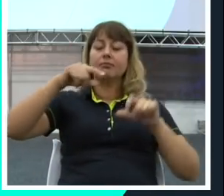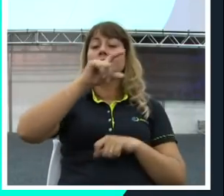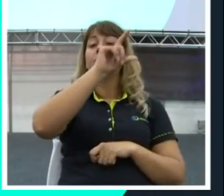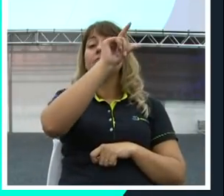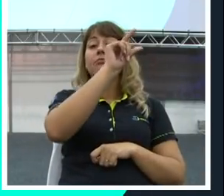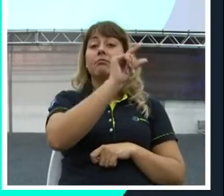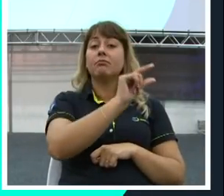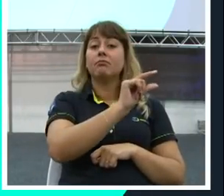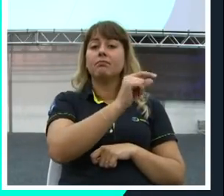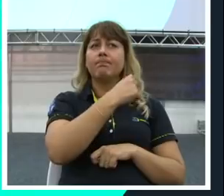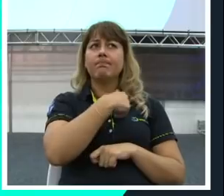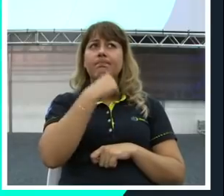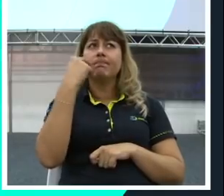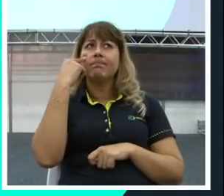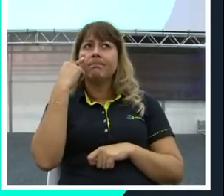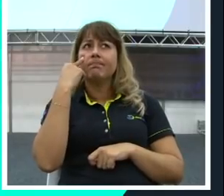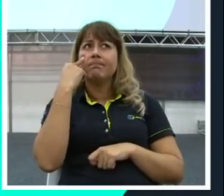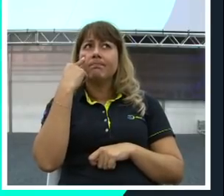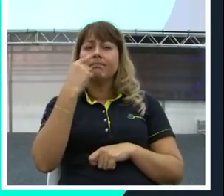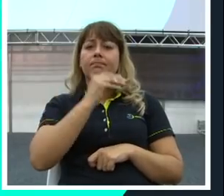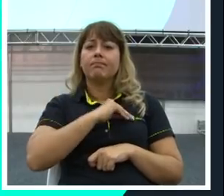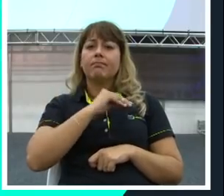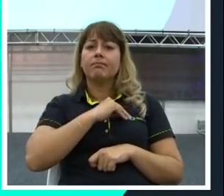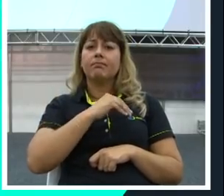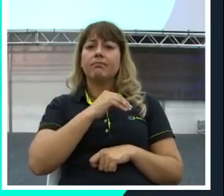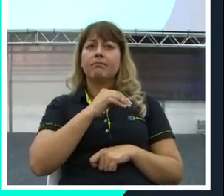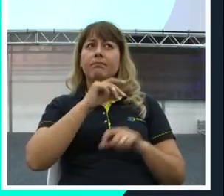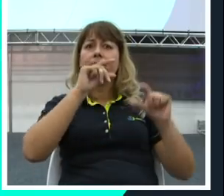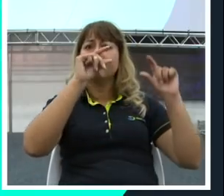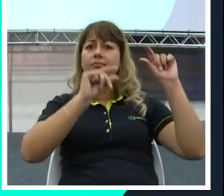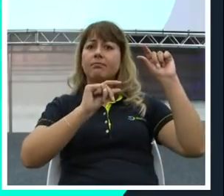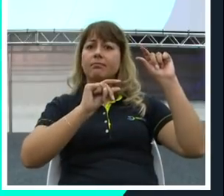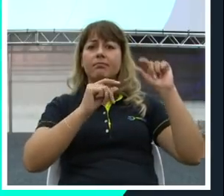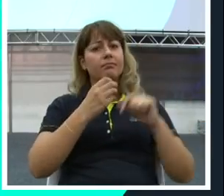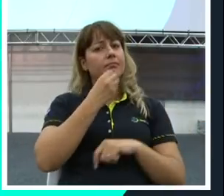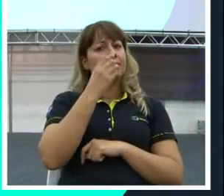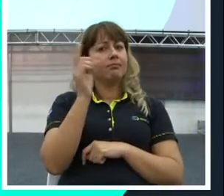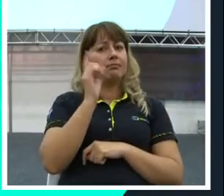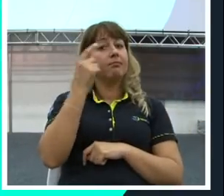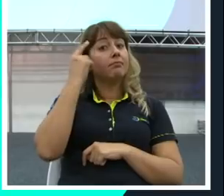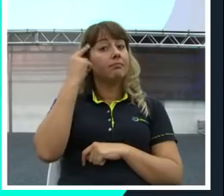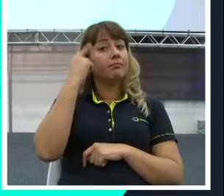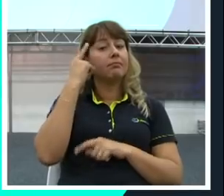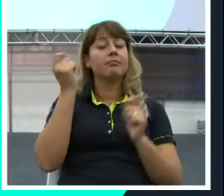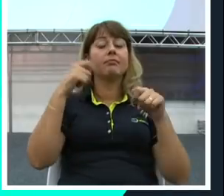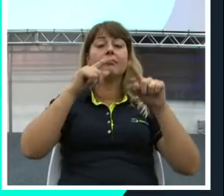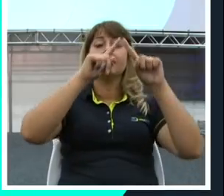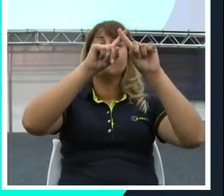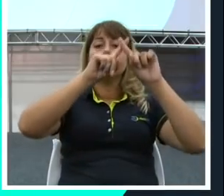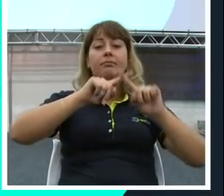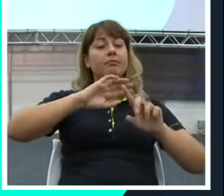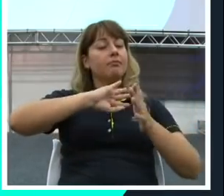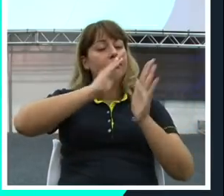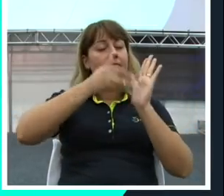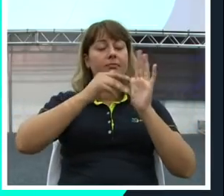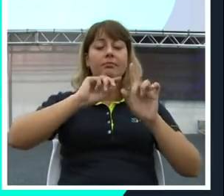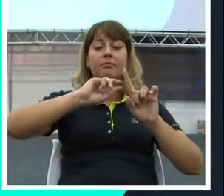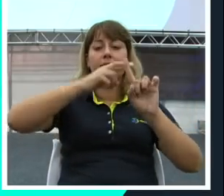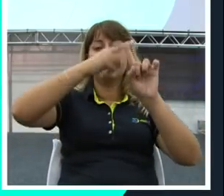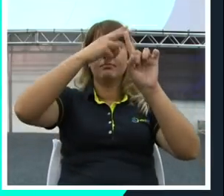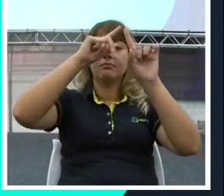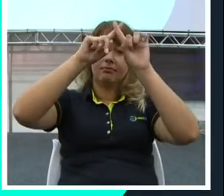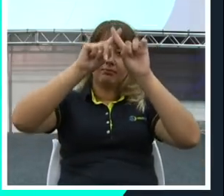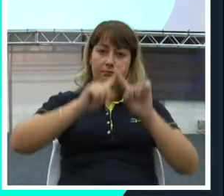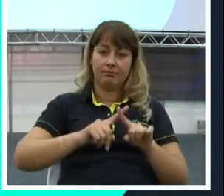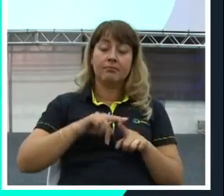Então você começa a olhar. Dessa forma. Tudo que eu recebi eu vou multiplicar. Se você investir em alguma coisa que não